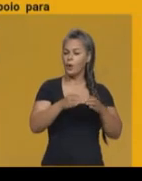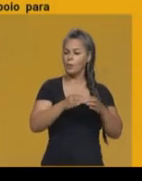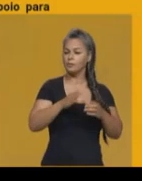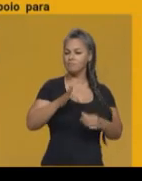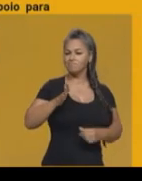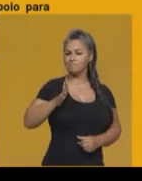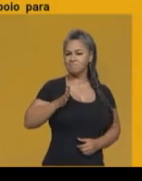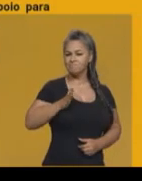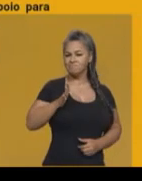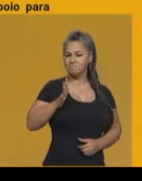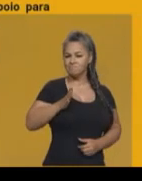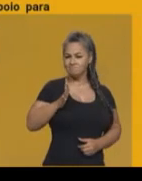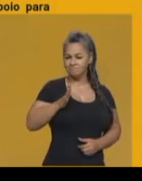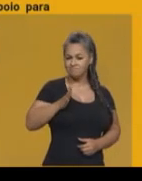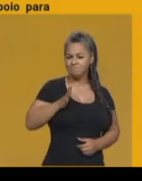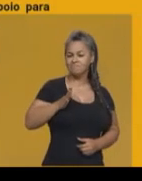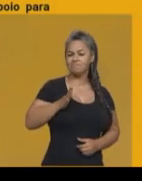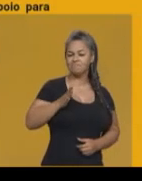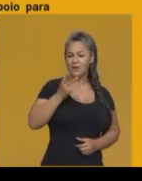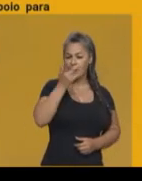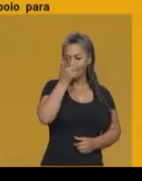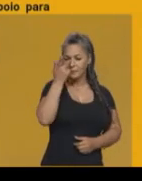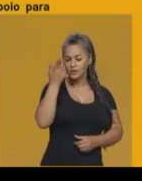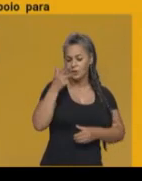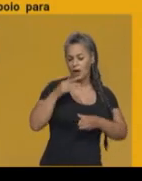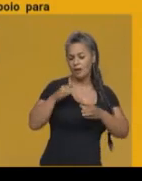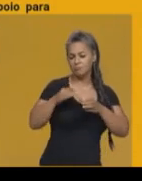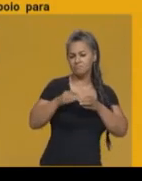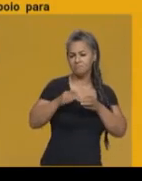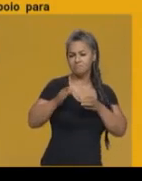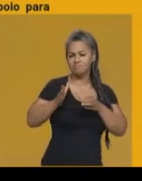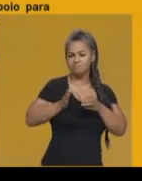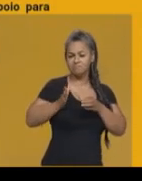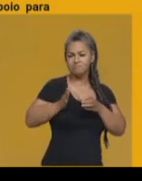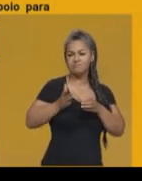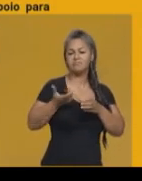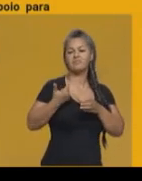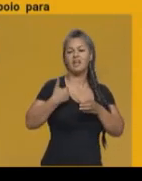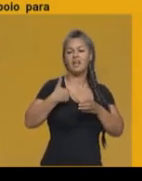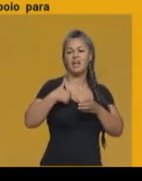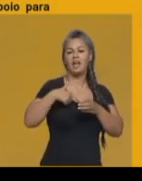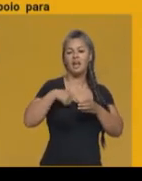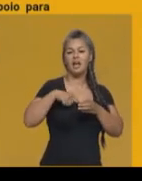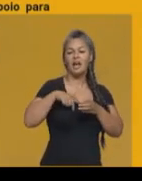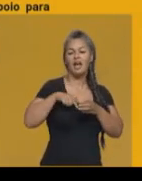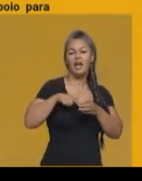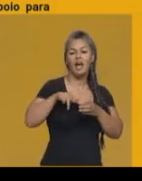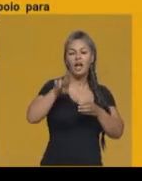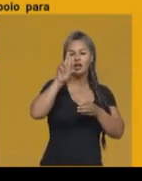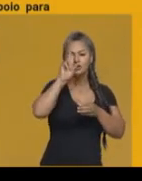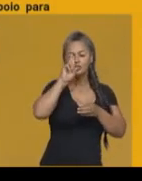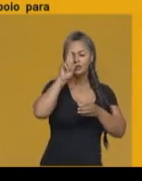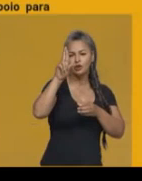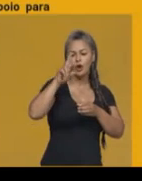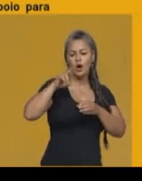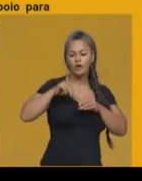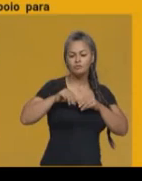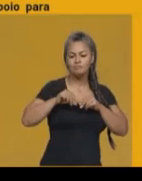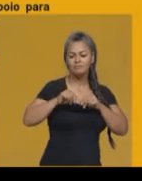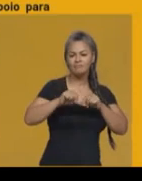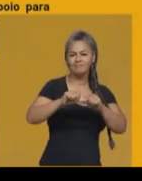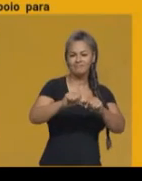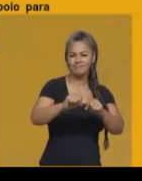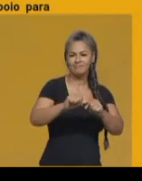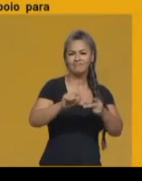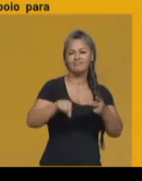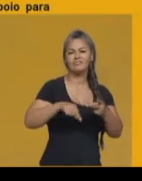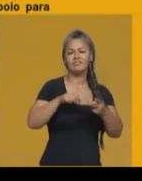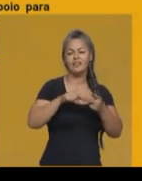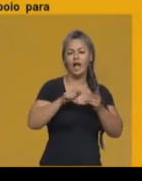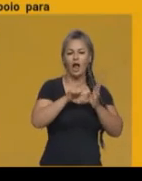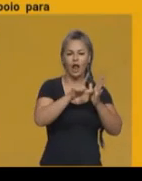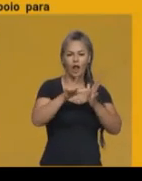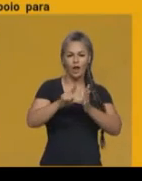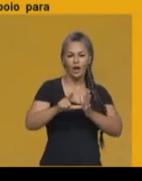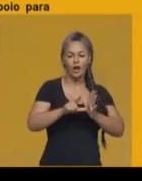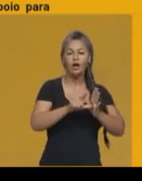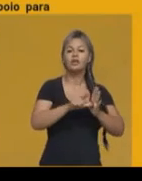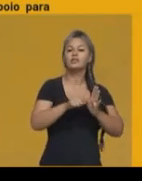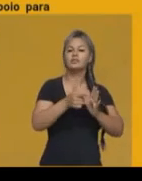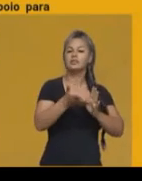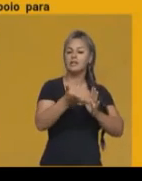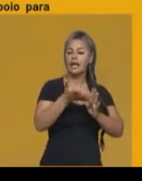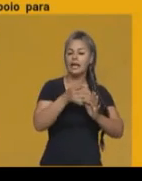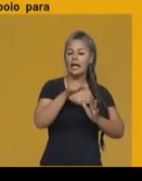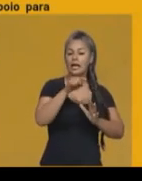comerciantes queriam a autonomia administrativa e a liberdade de comércio. Por